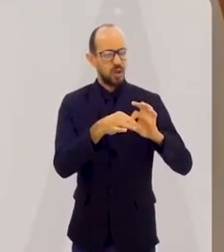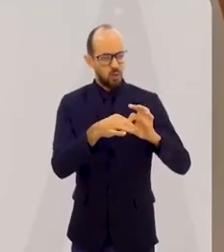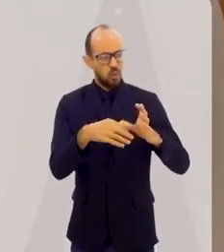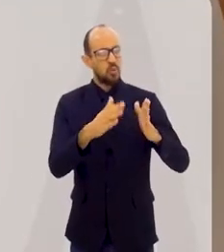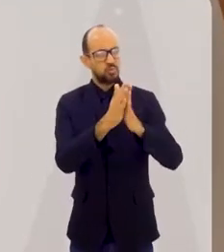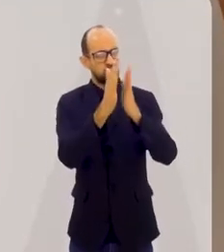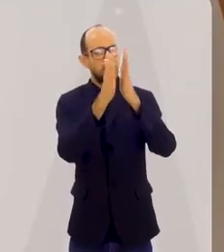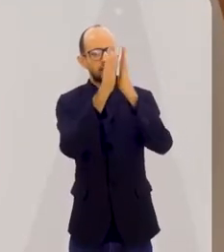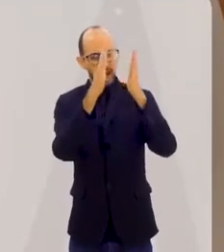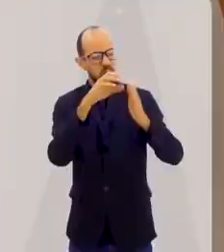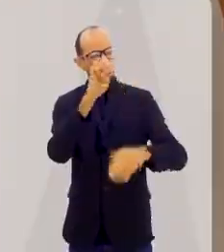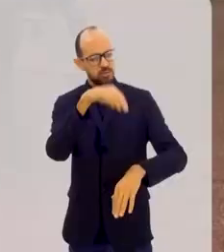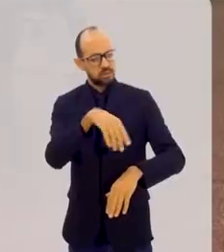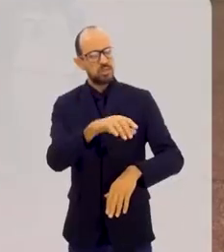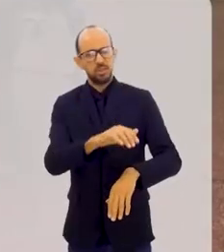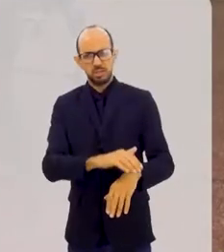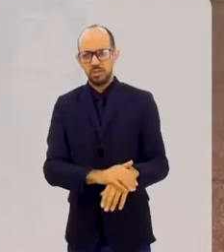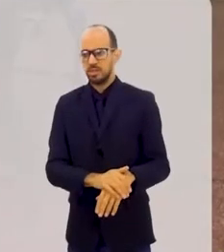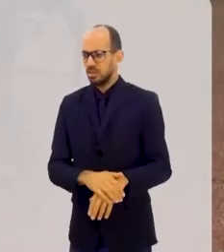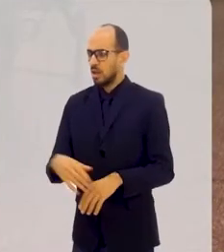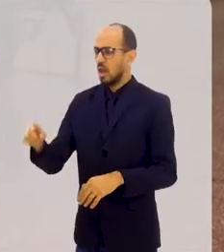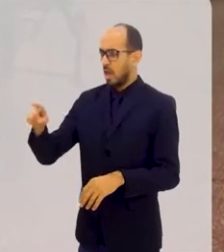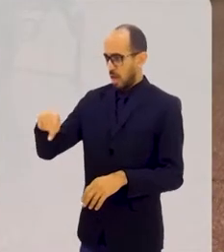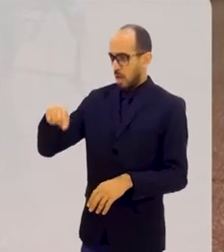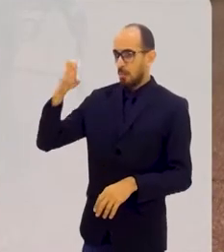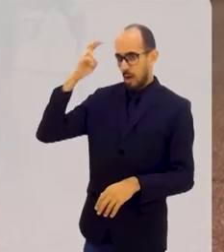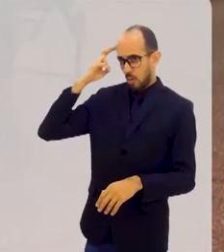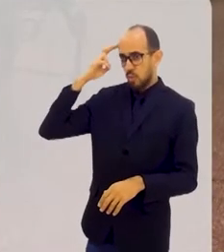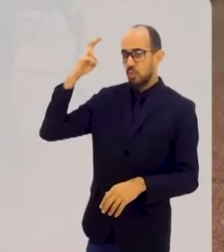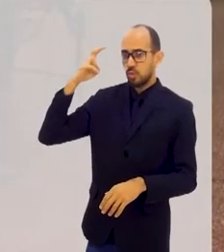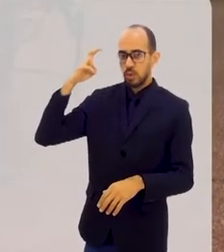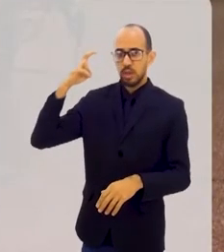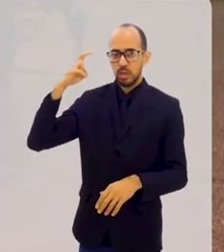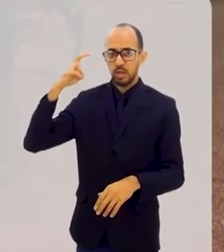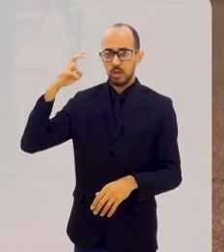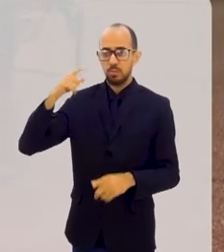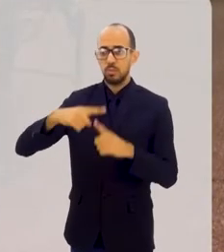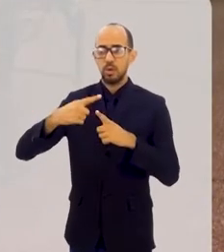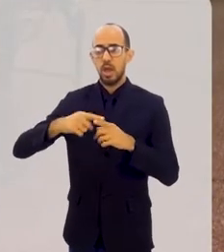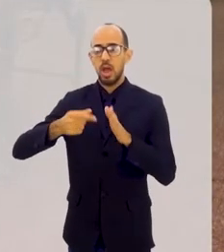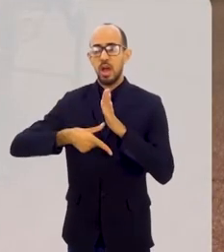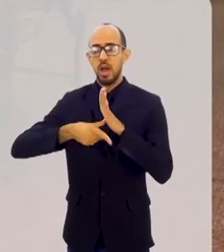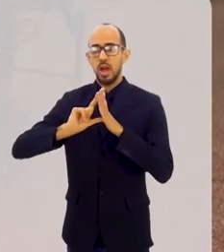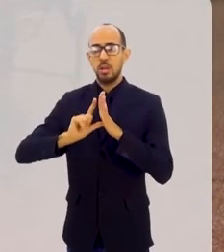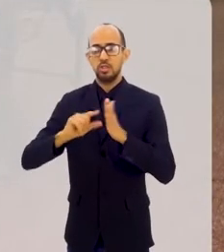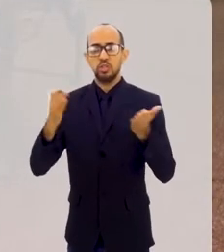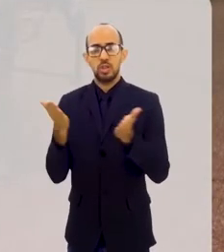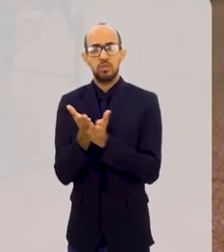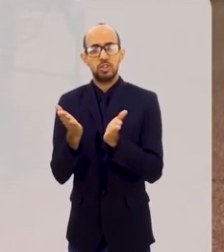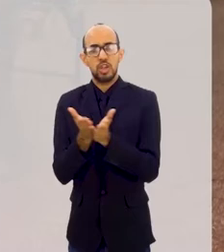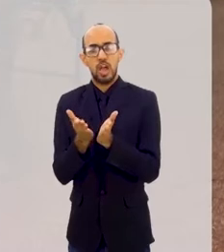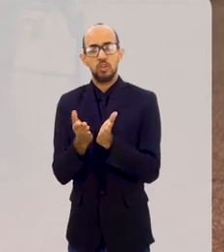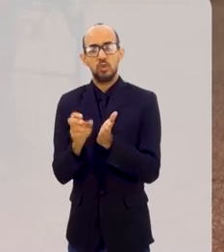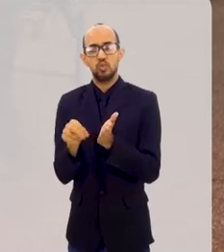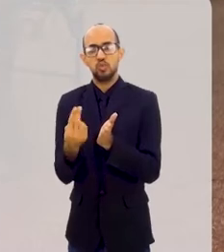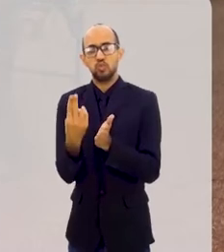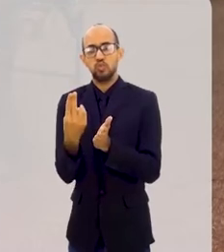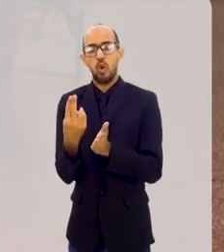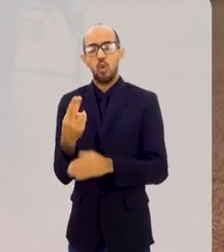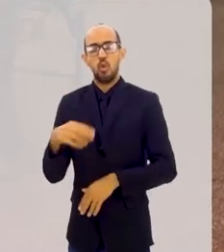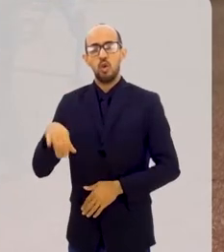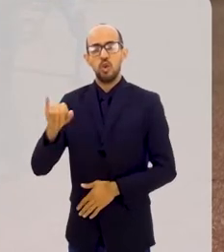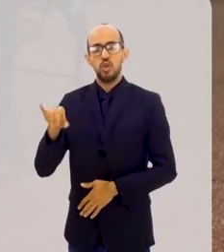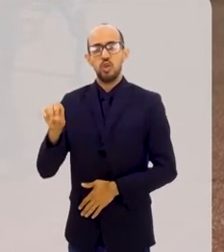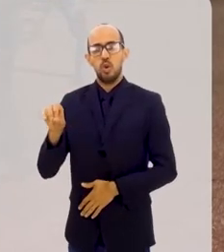sagrada muito grande. Graças a Deus. É uma cultura, que eu não vou negar. Porque antes de ser evangélico, eu sou Yorubá. Certo.